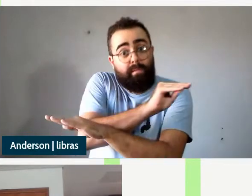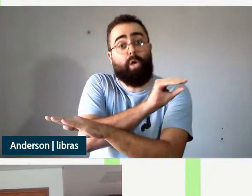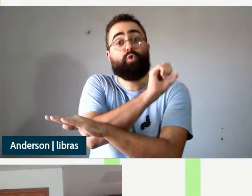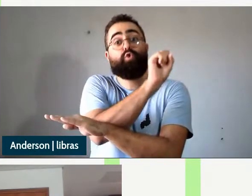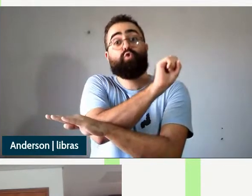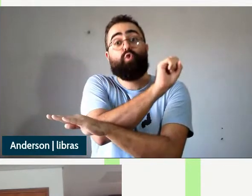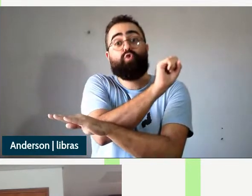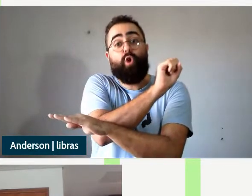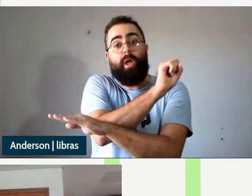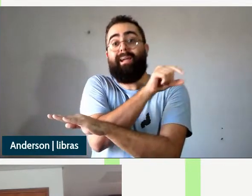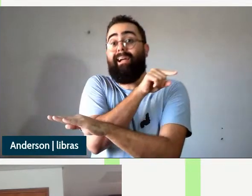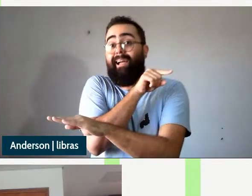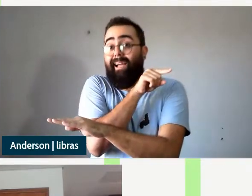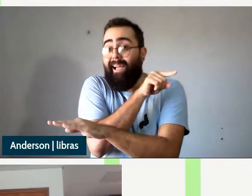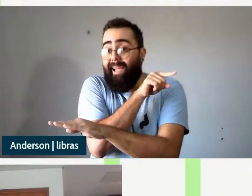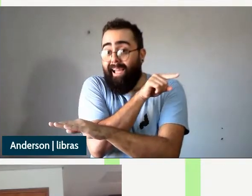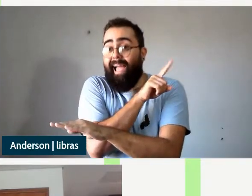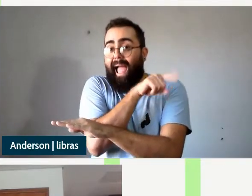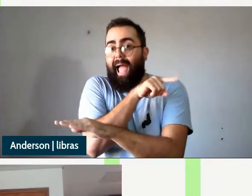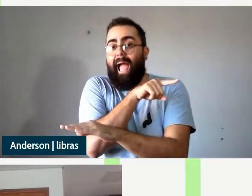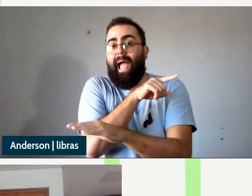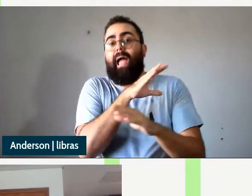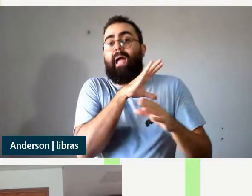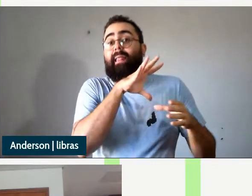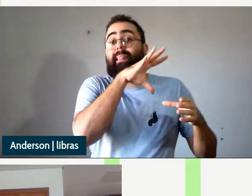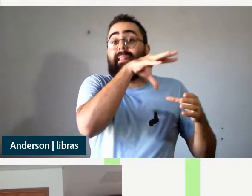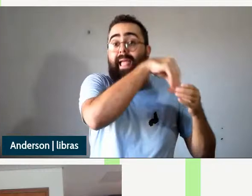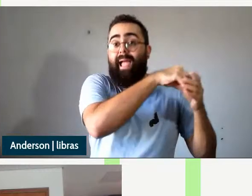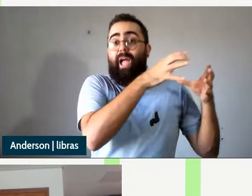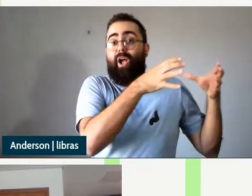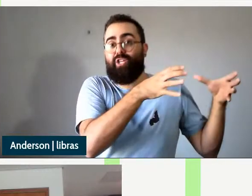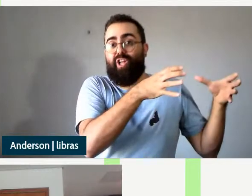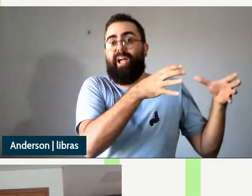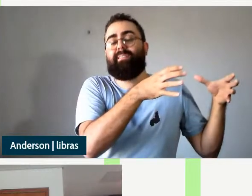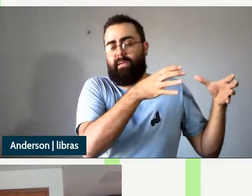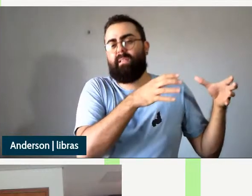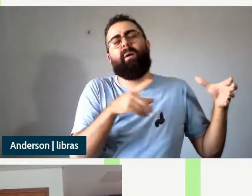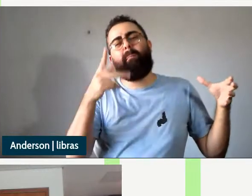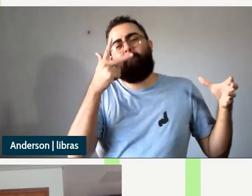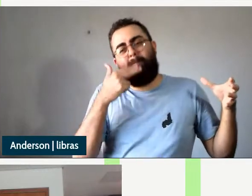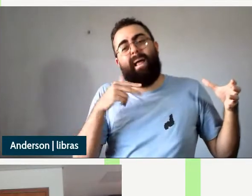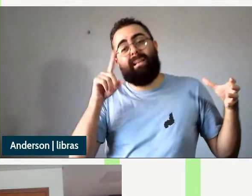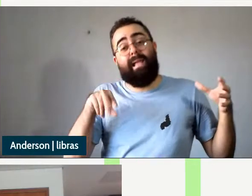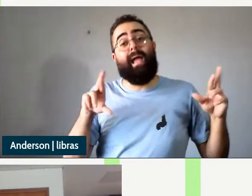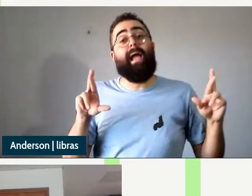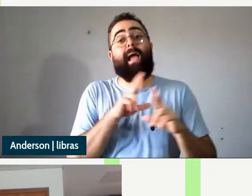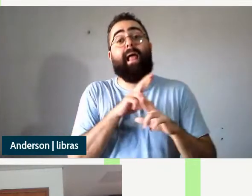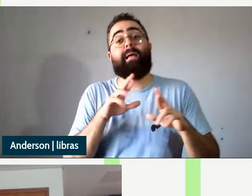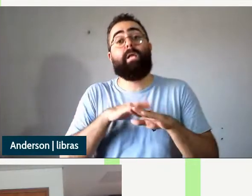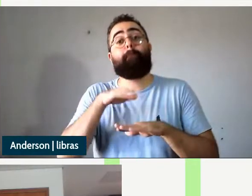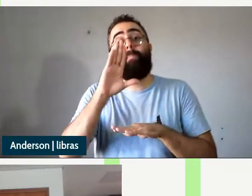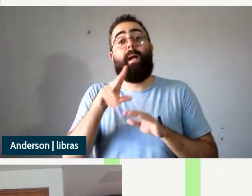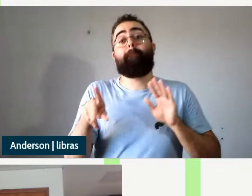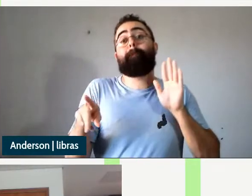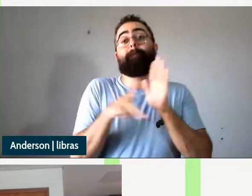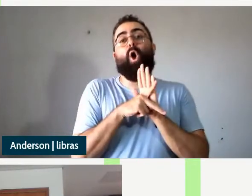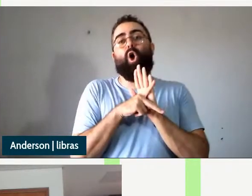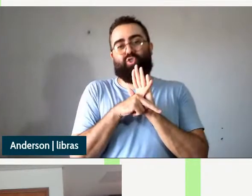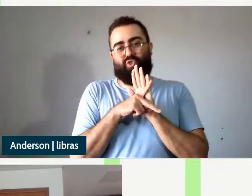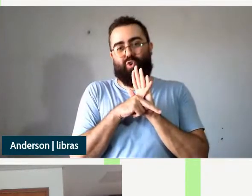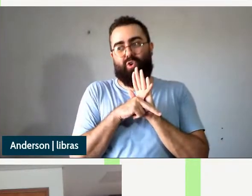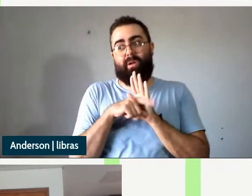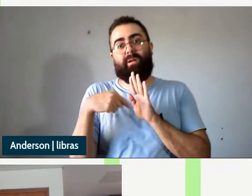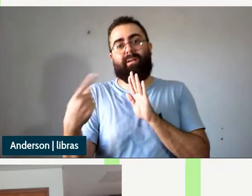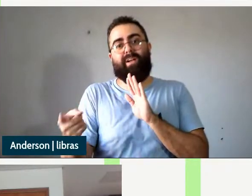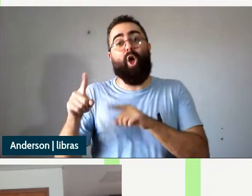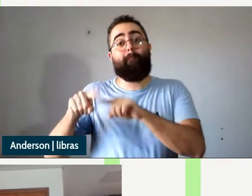passa a ser interpretado como continente teria mais a ver com a relação de possuidor e coisa possuída sabe seria